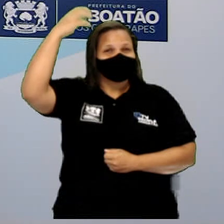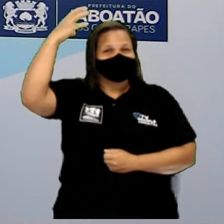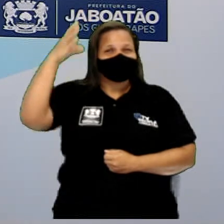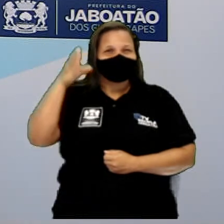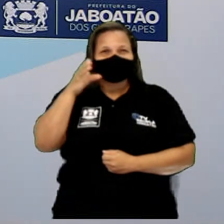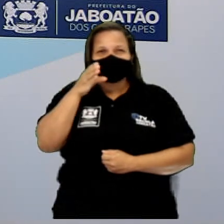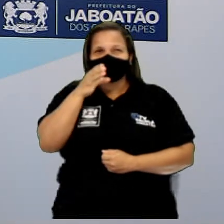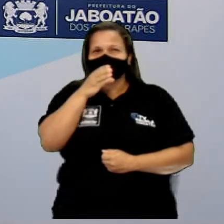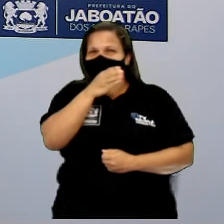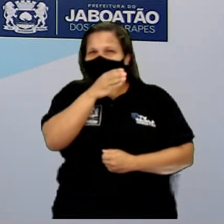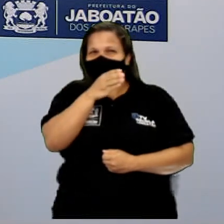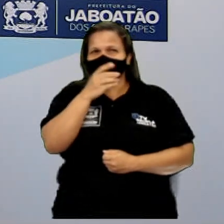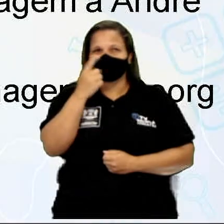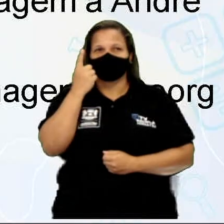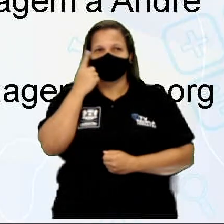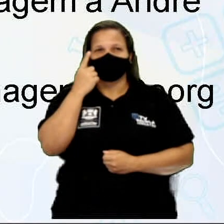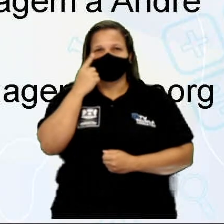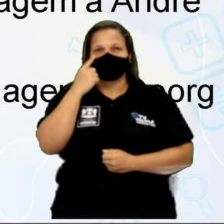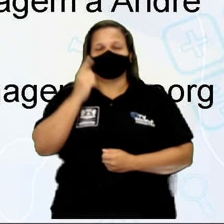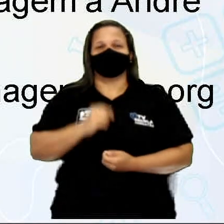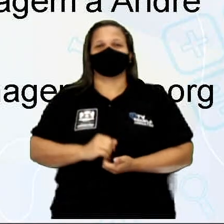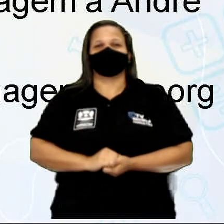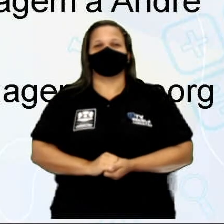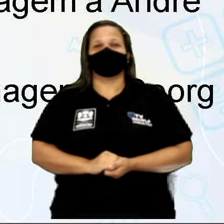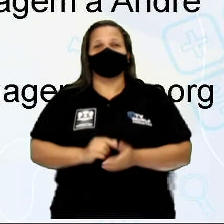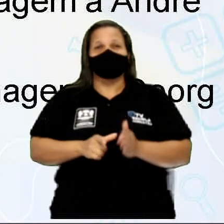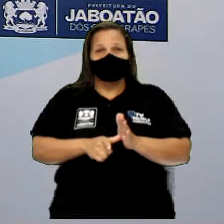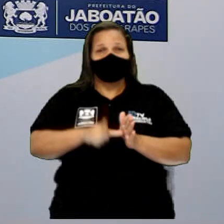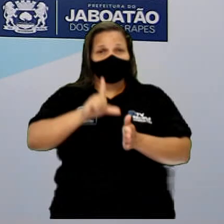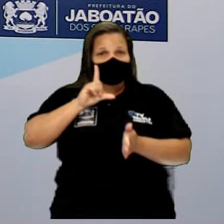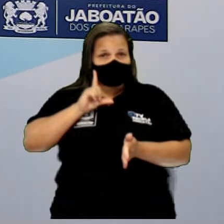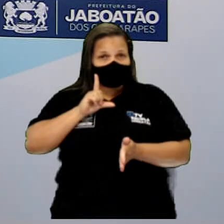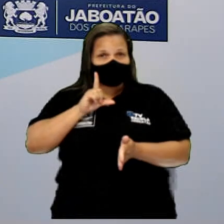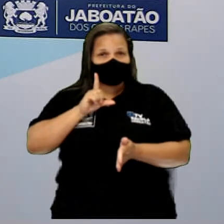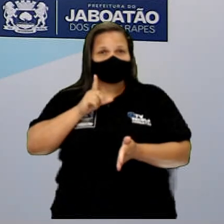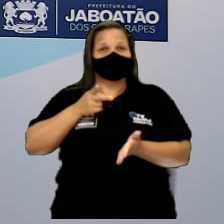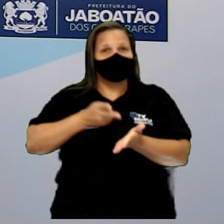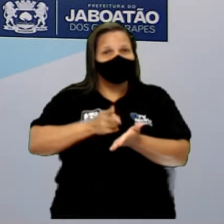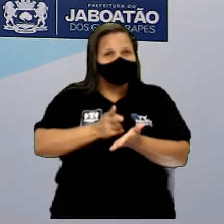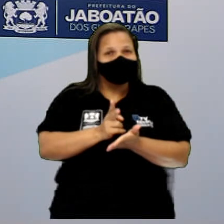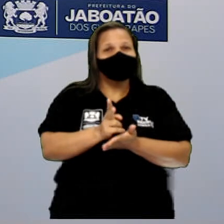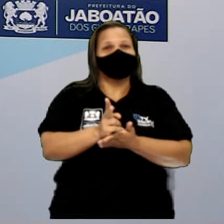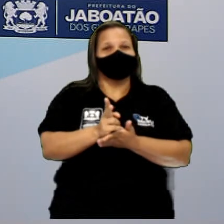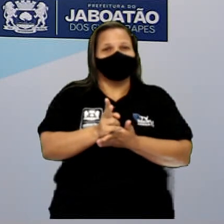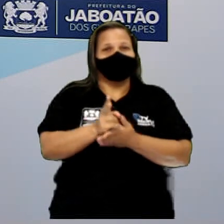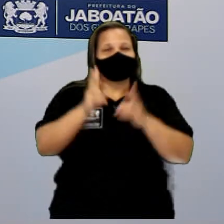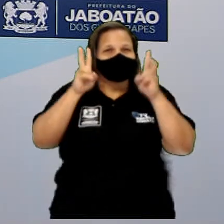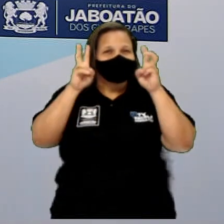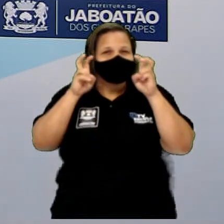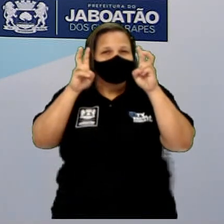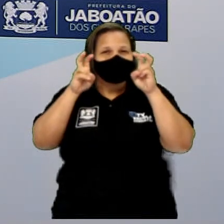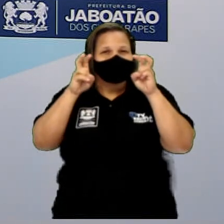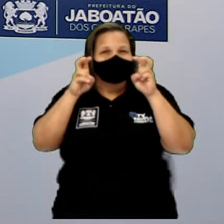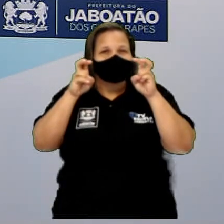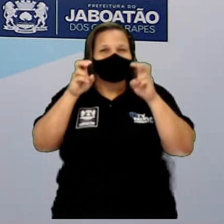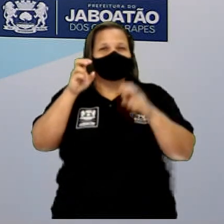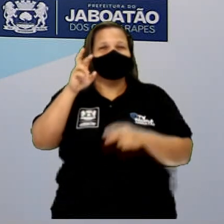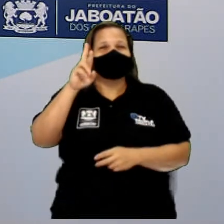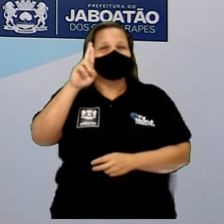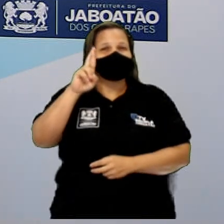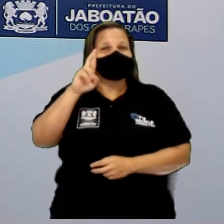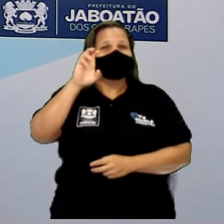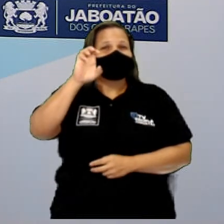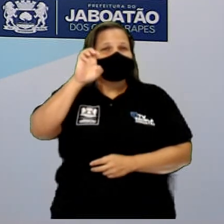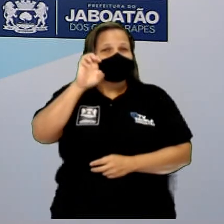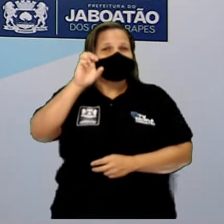nisso aqui, tá? Antes de a gente entrar e falar da resistência em si, a gente precisa pegar alguns conceitos básicos,